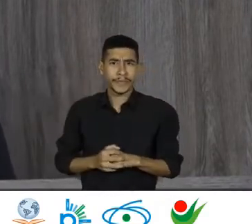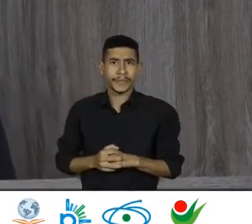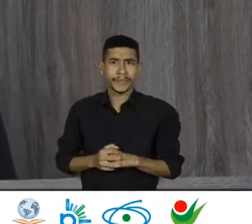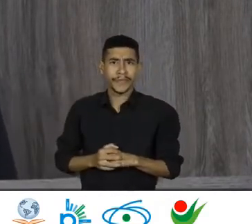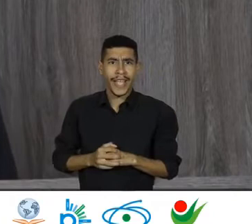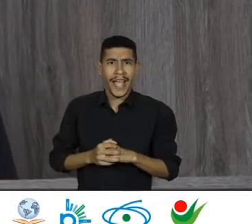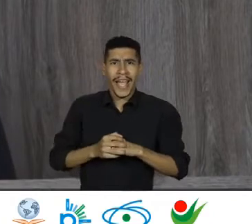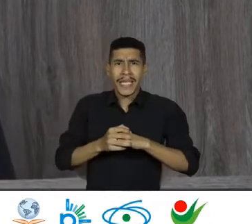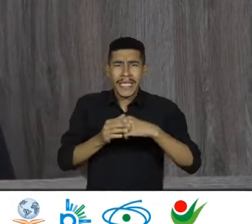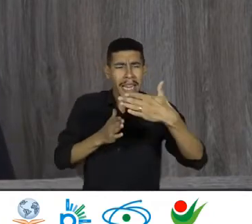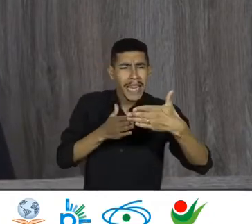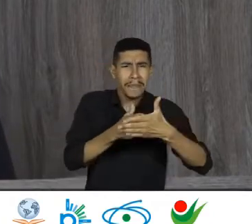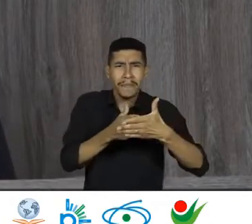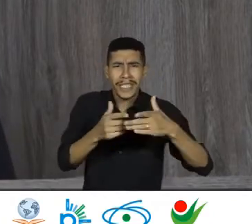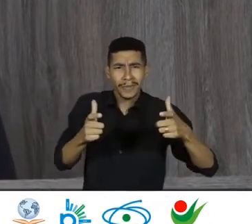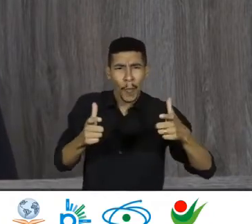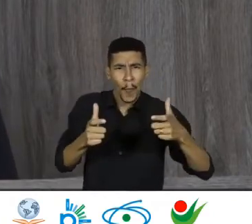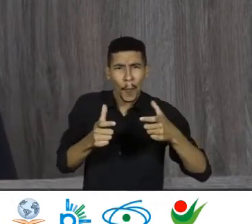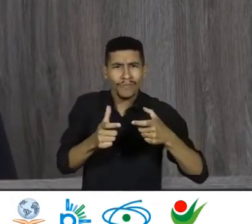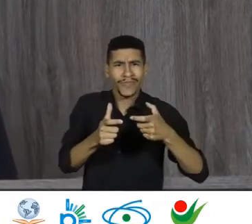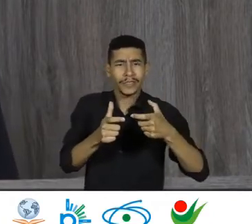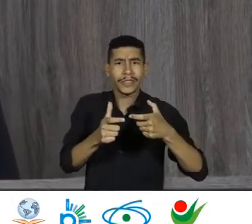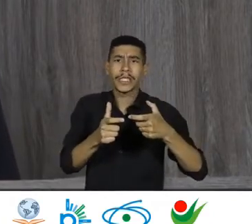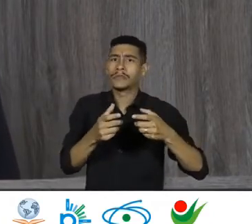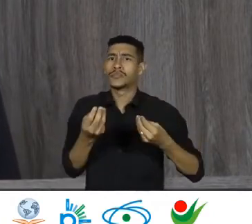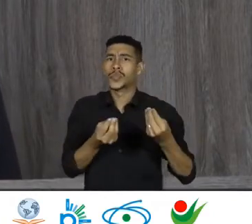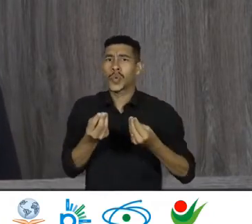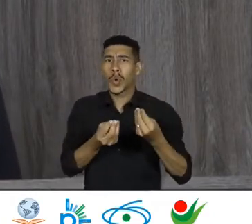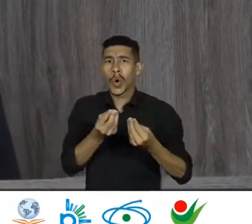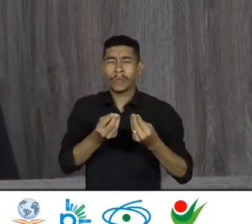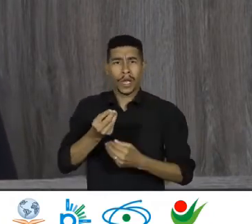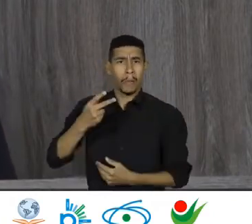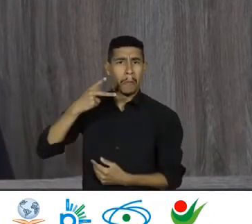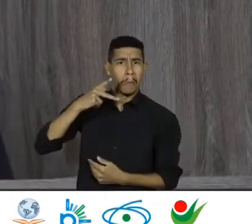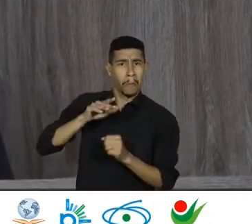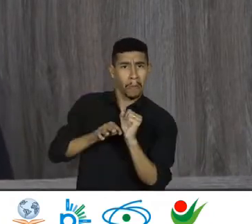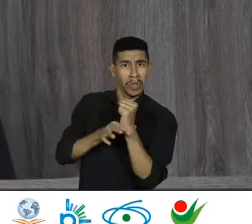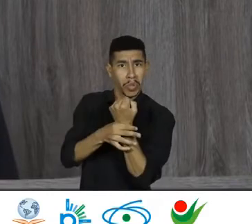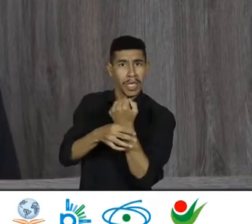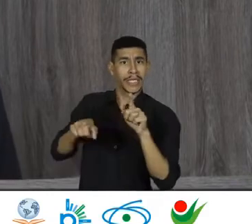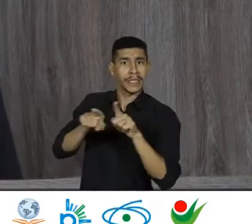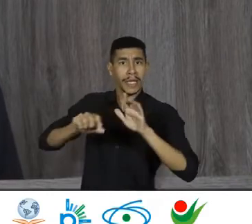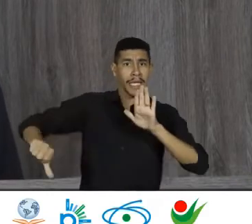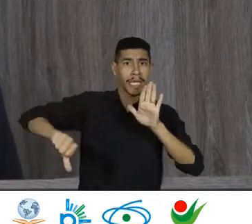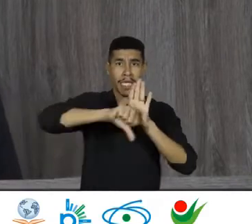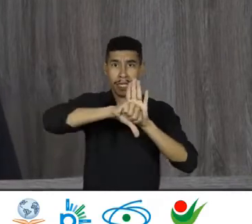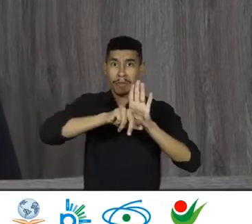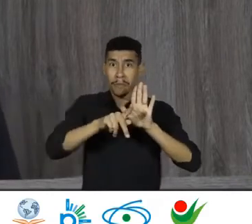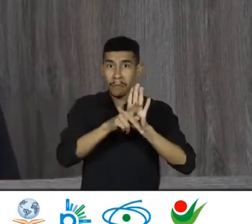fronteiras a partir de práticas de securitização e de criminalização